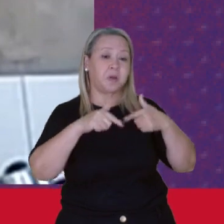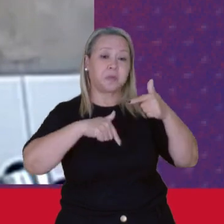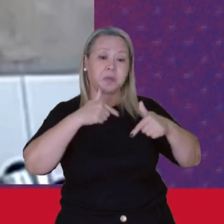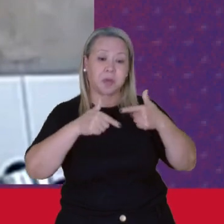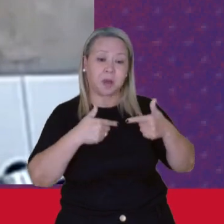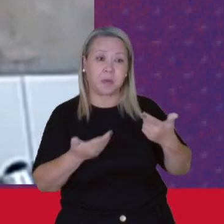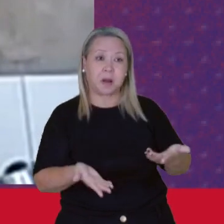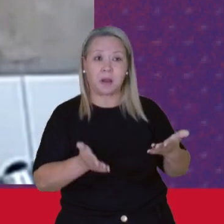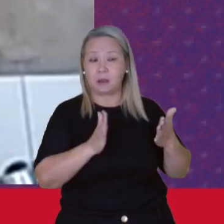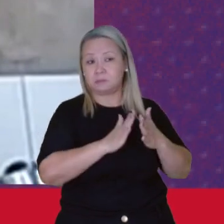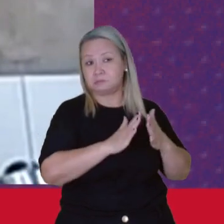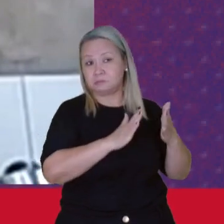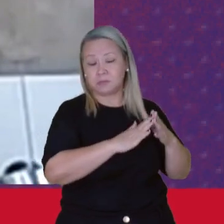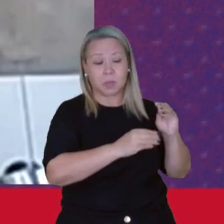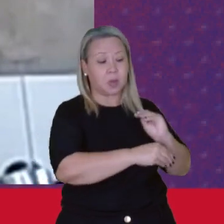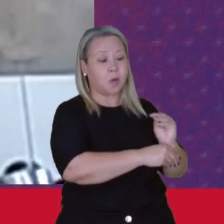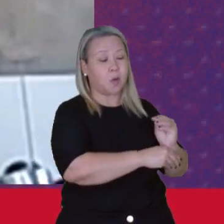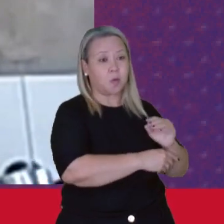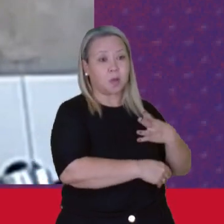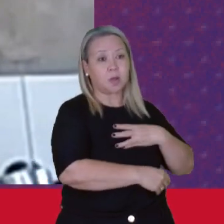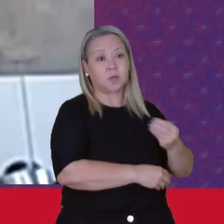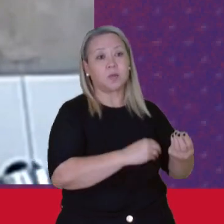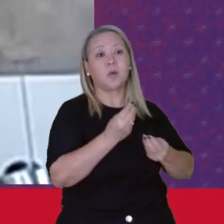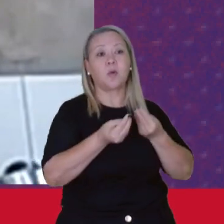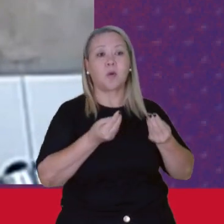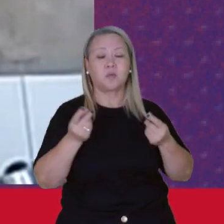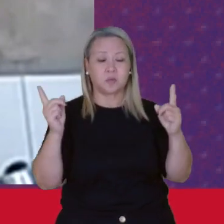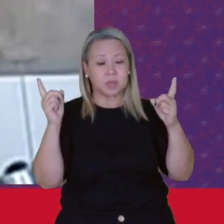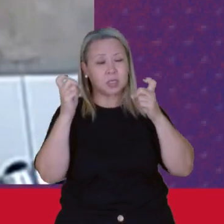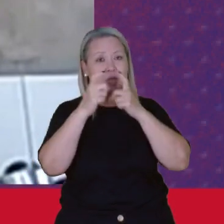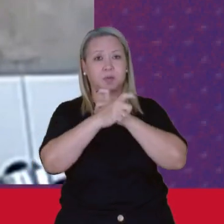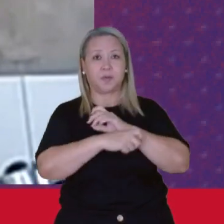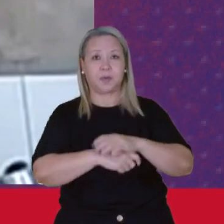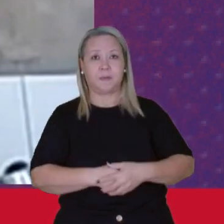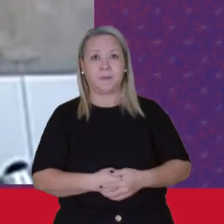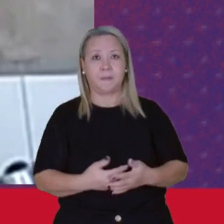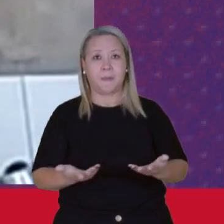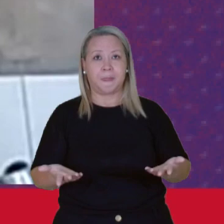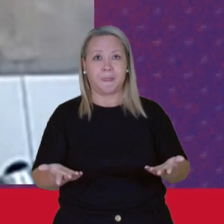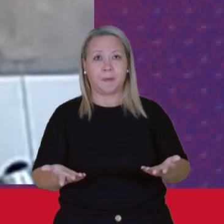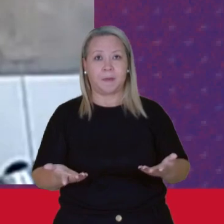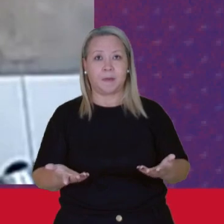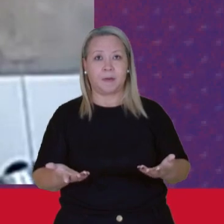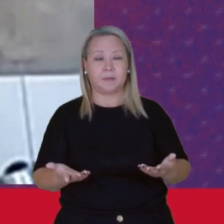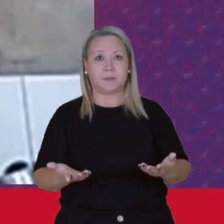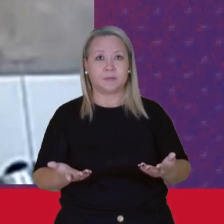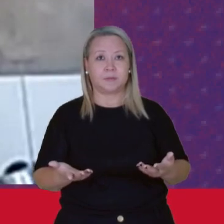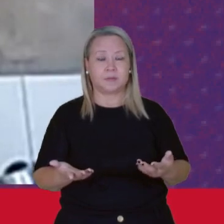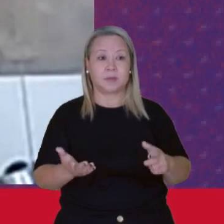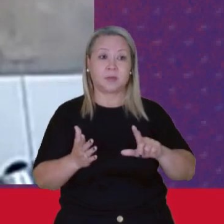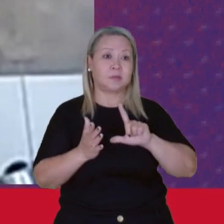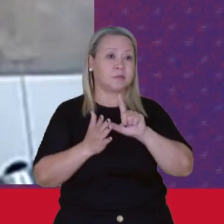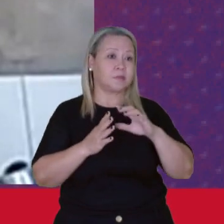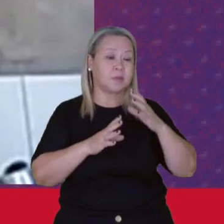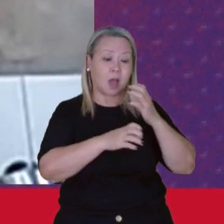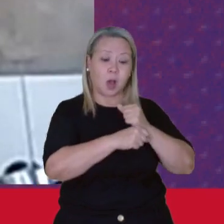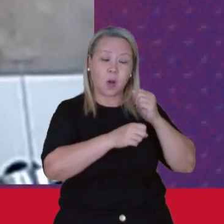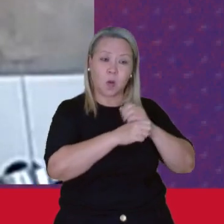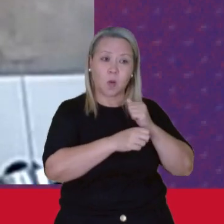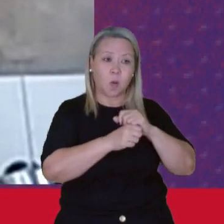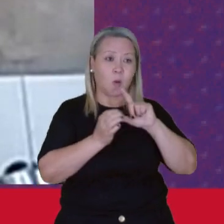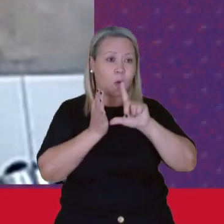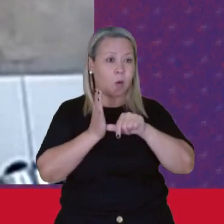sido muito difícil Muito difícil mesmo Eu agora Estou com dois Talões de luz atrasado Para me pagar